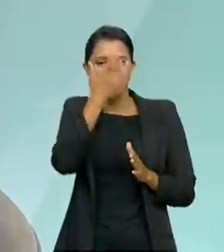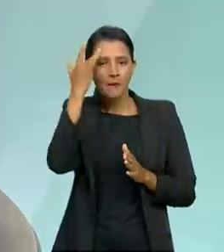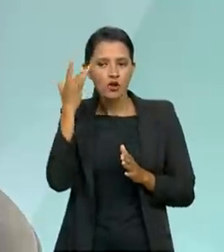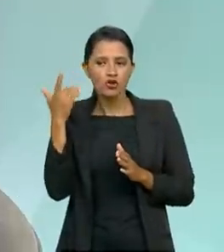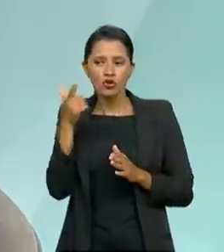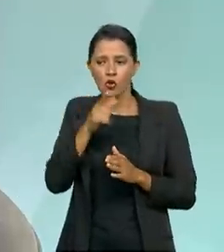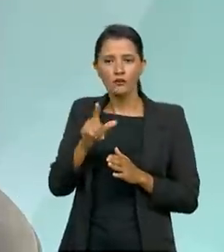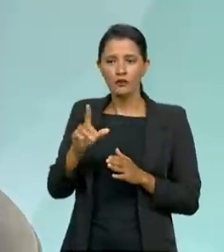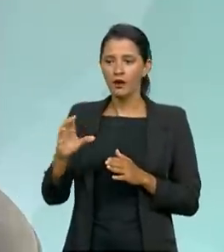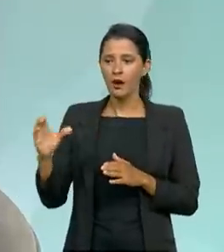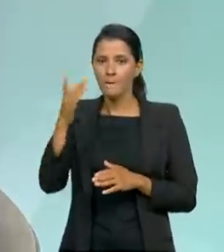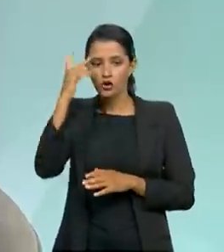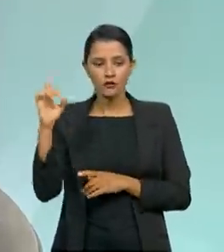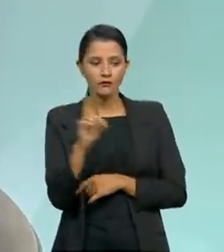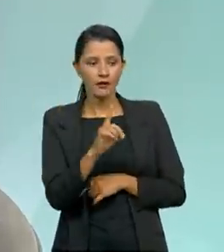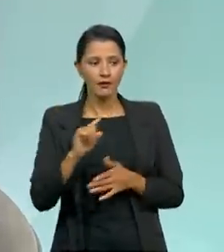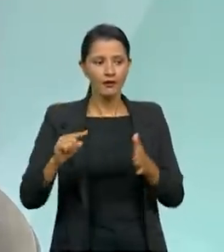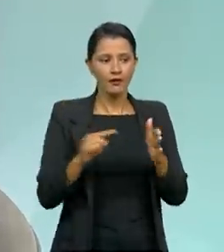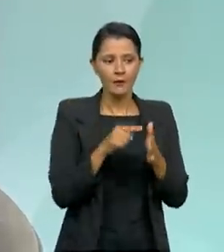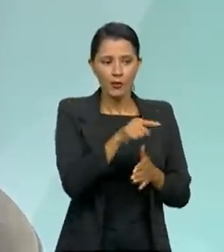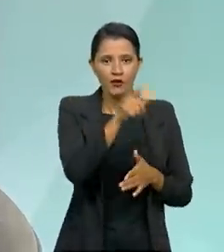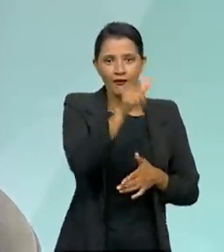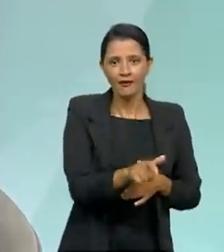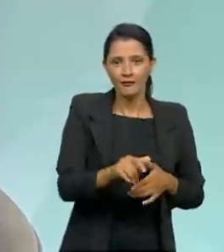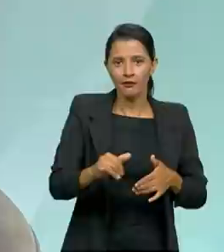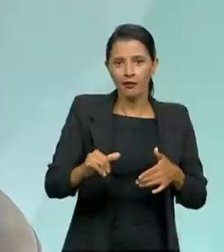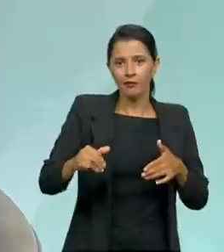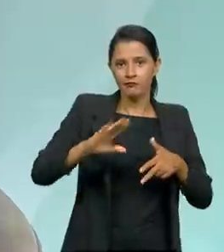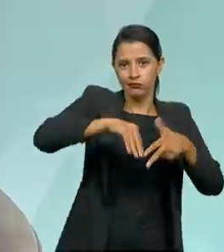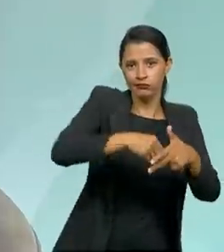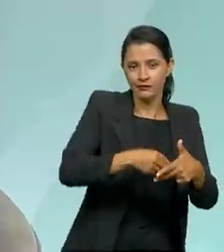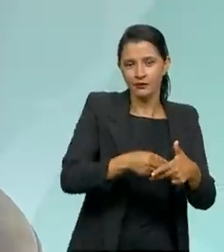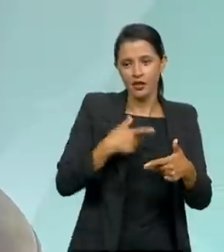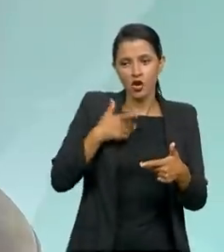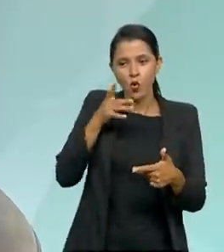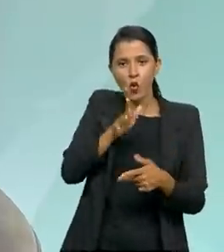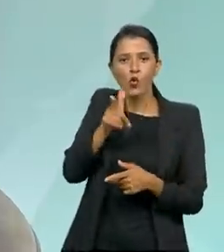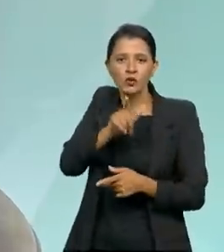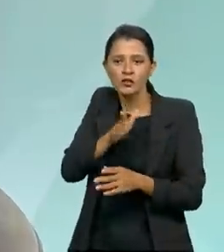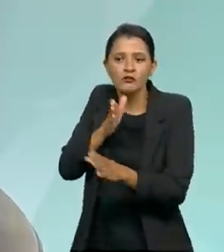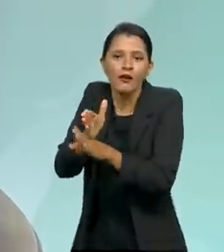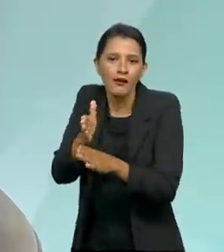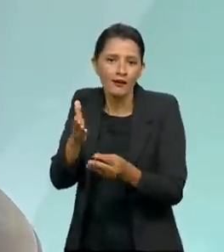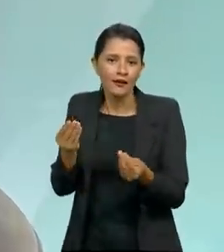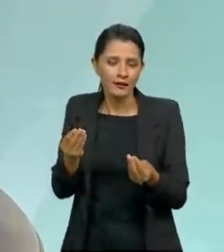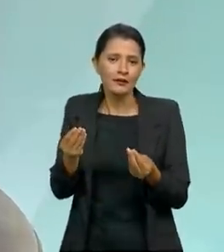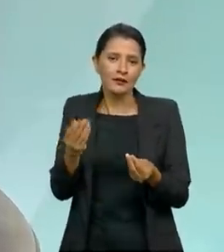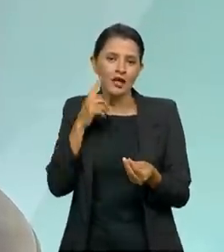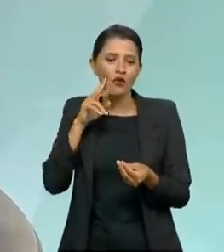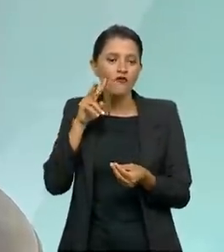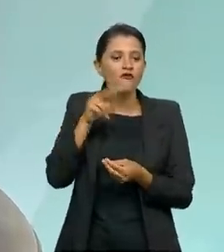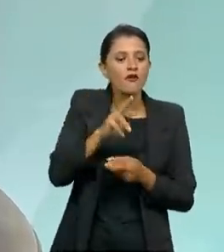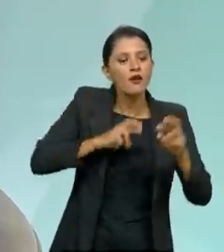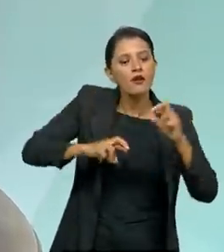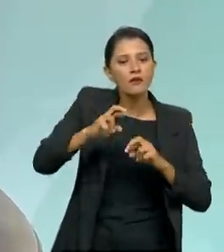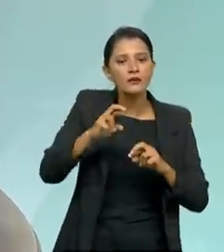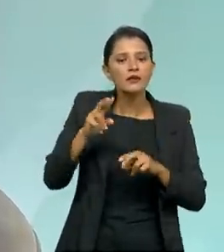cidadão vai lá e denuncia. E eu consigo agir. Detectado, ou os controles, as auditorias realizadas, verificação,